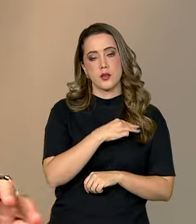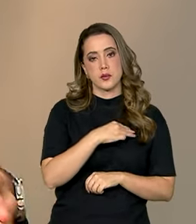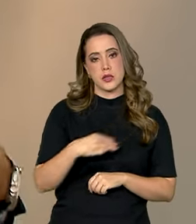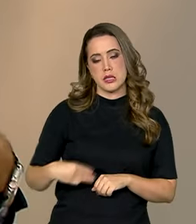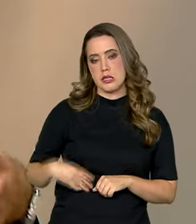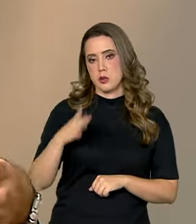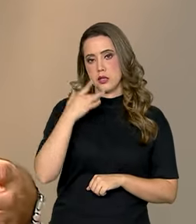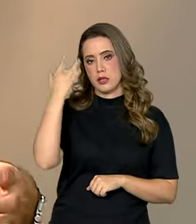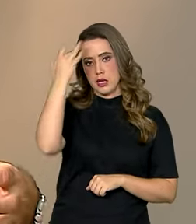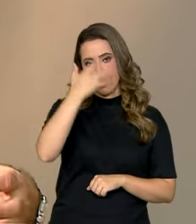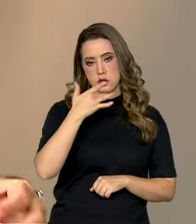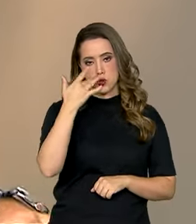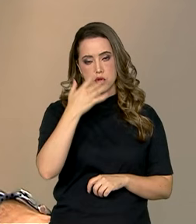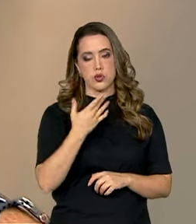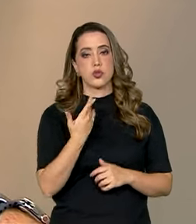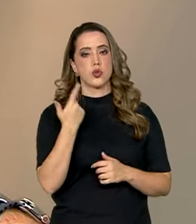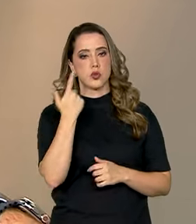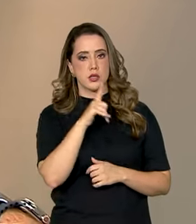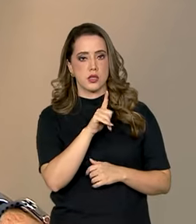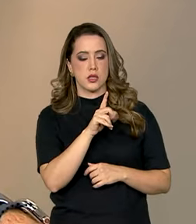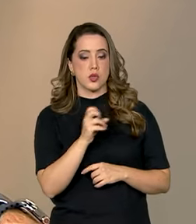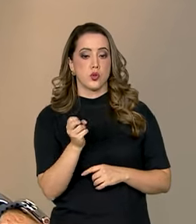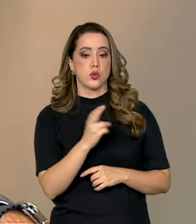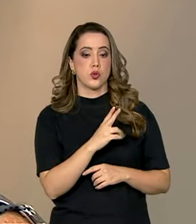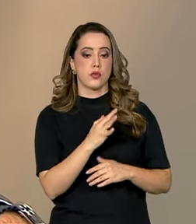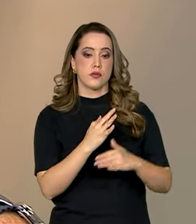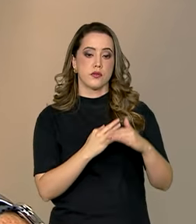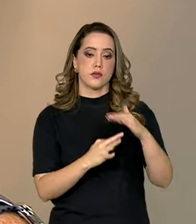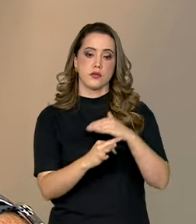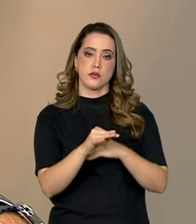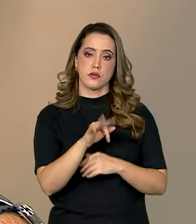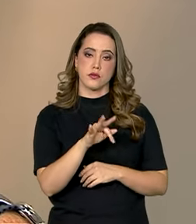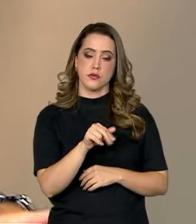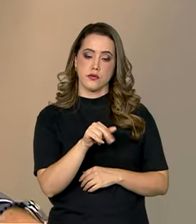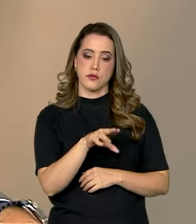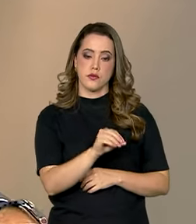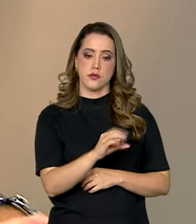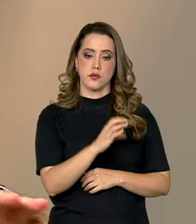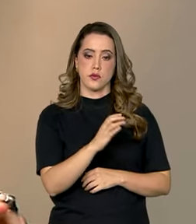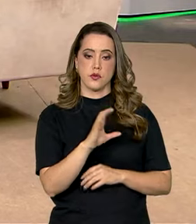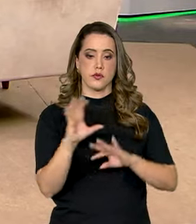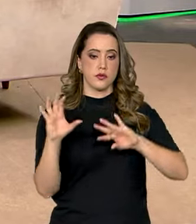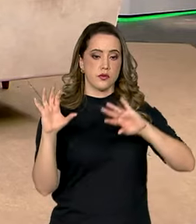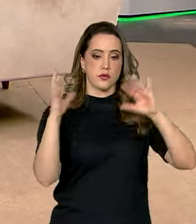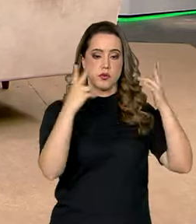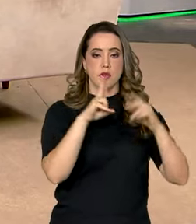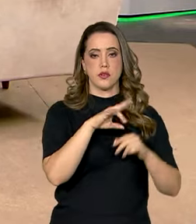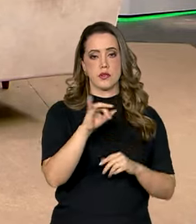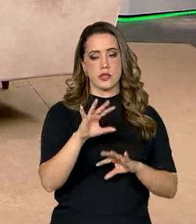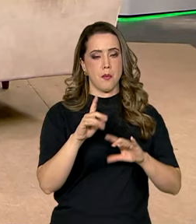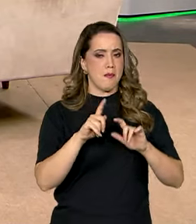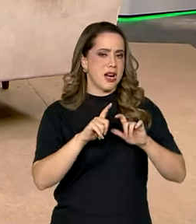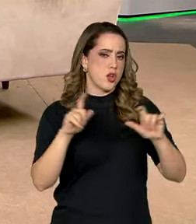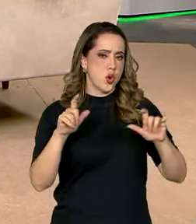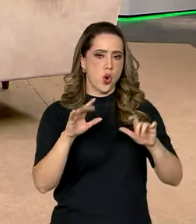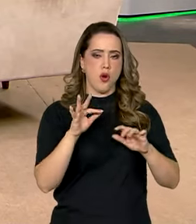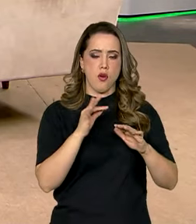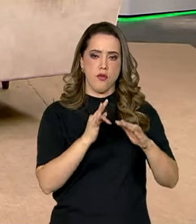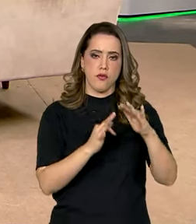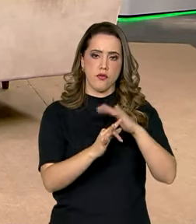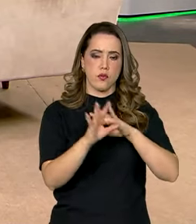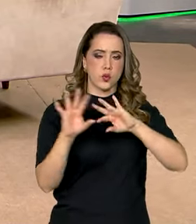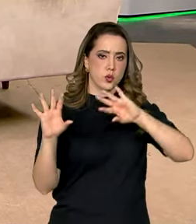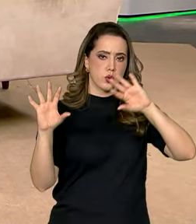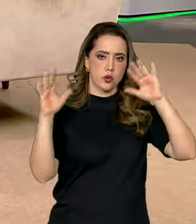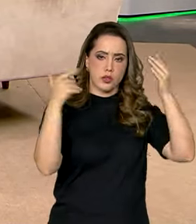botar recursos no novo fundo clima, que será o maior fundo clima da história do Brasil. será com 10